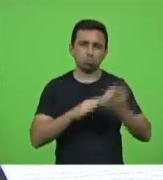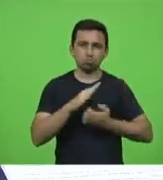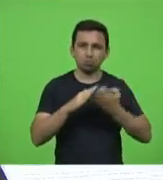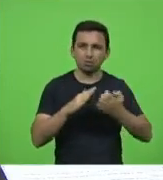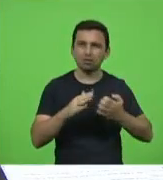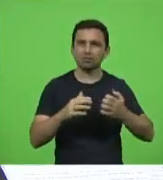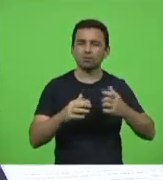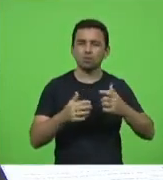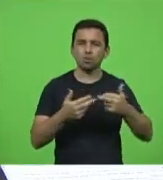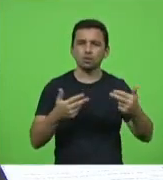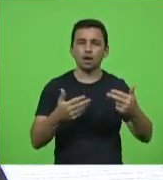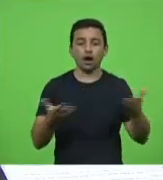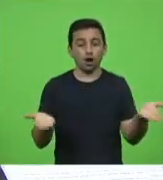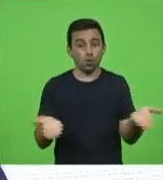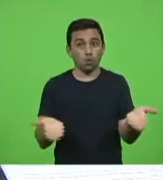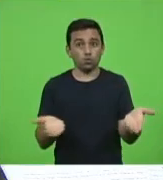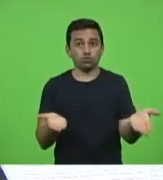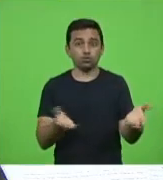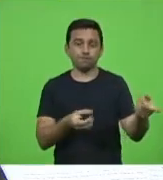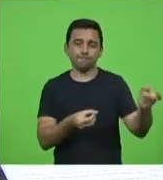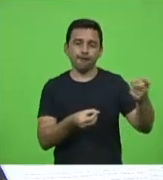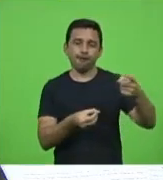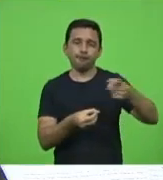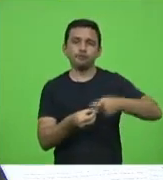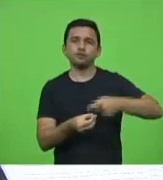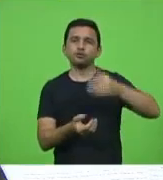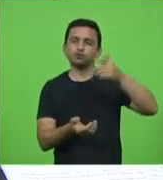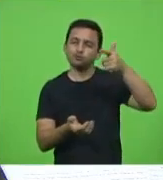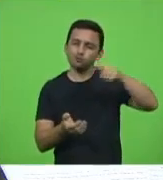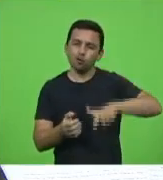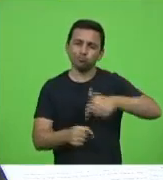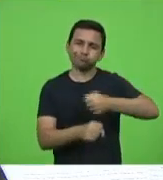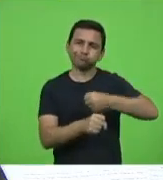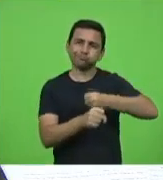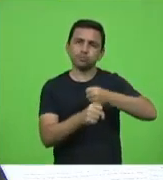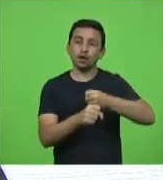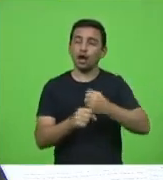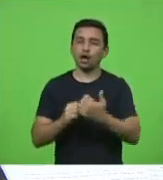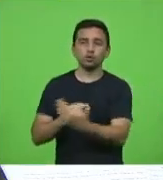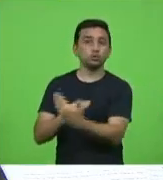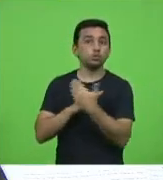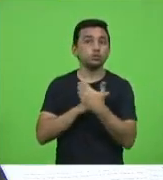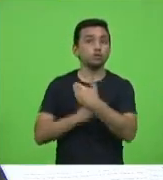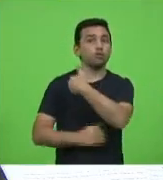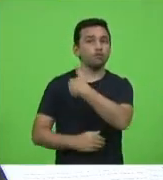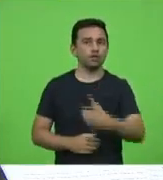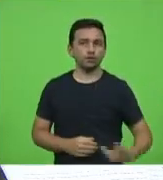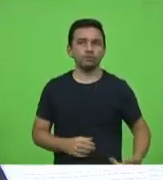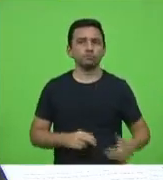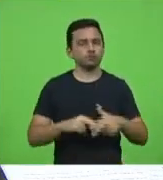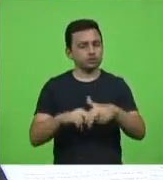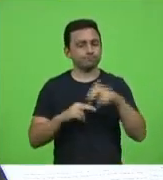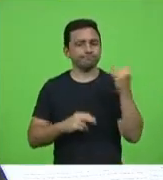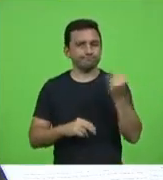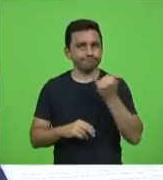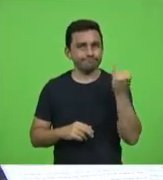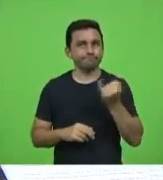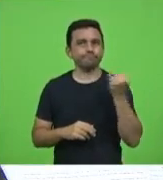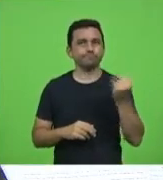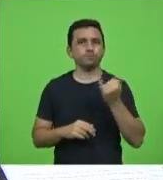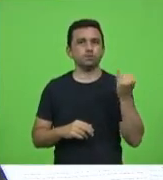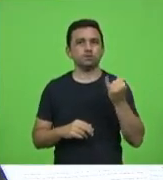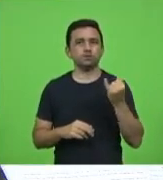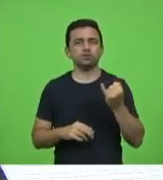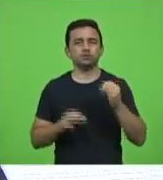estão se reerguendo com esse trabalho do governo do estado e por isso que é importante a participação com